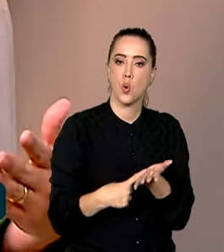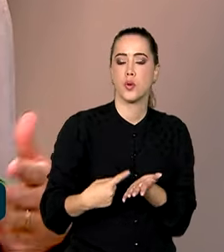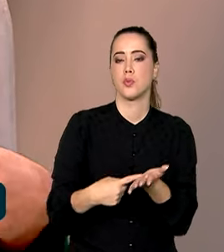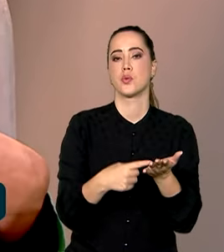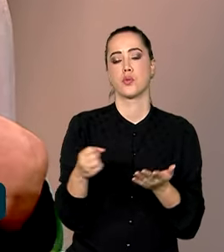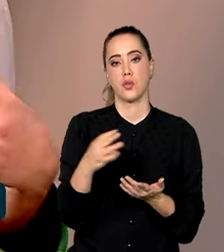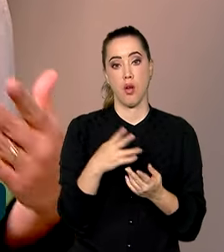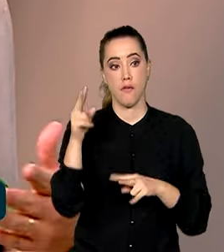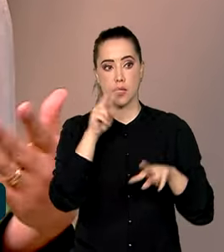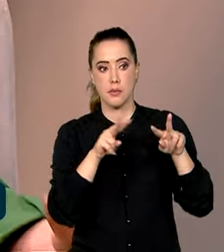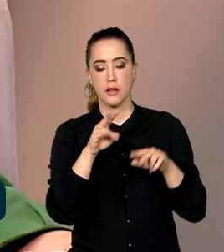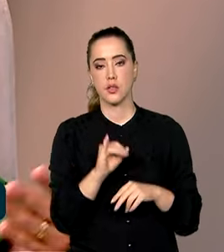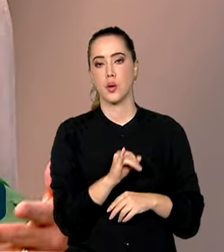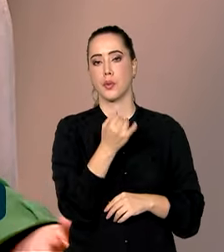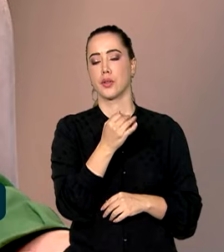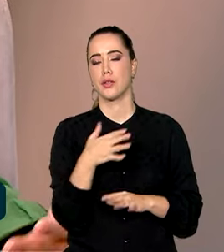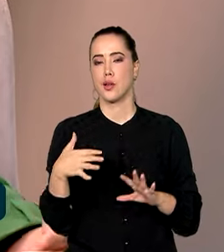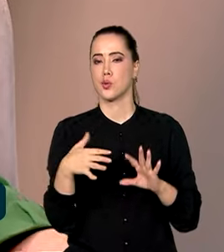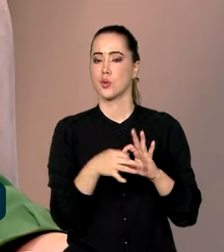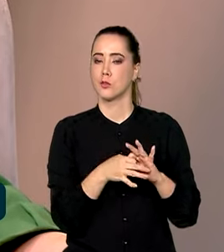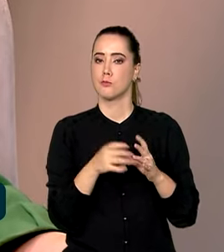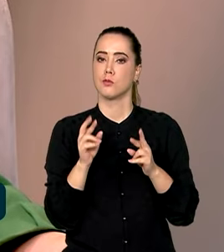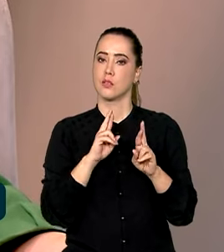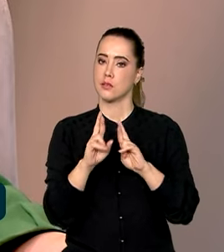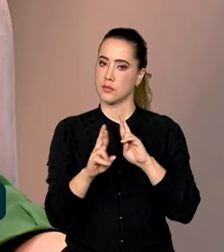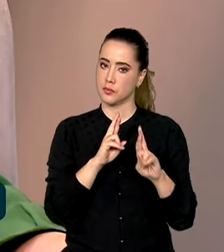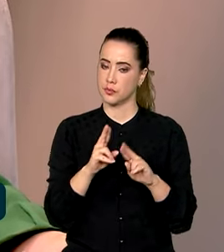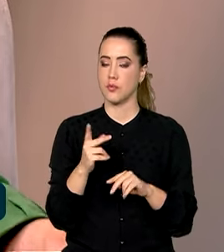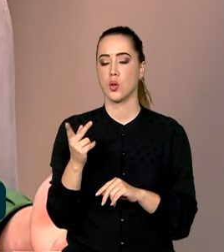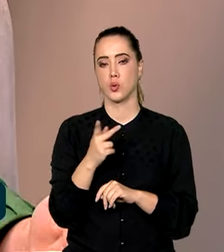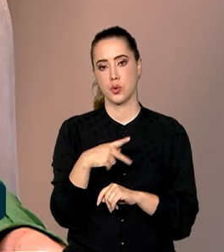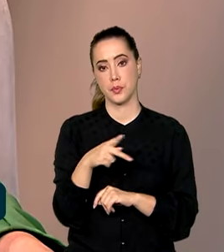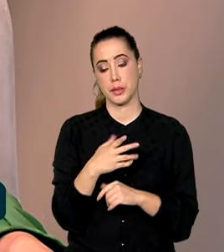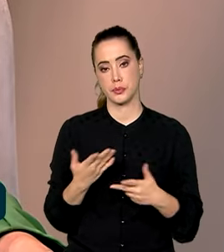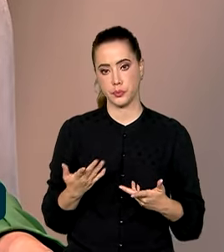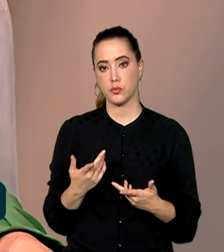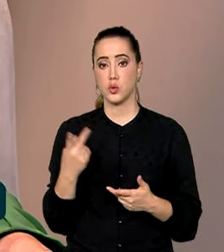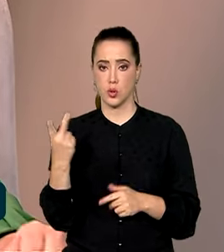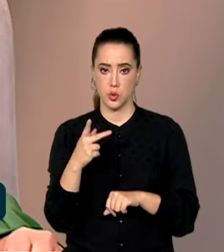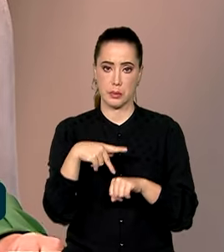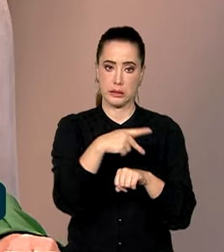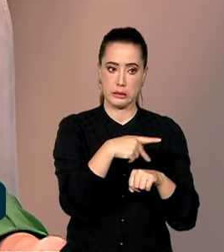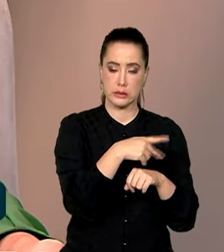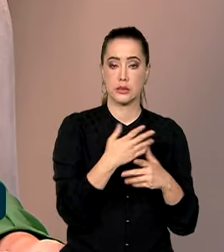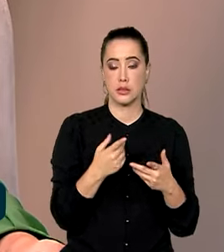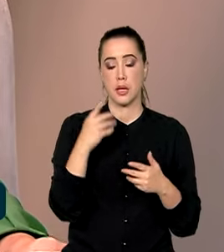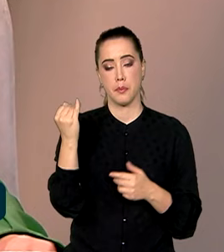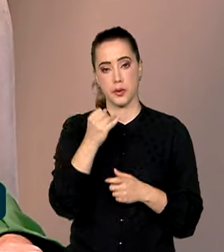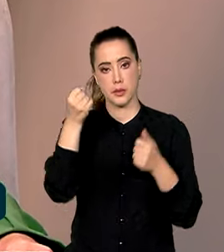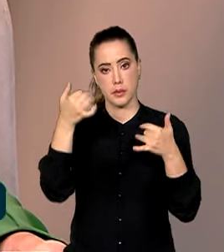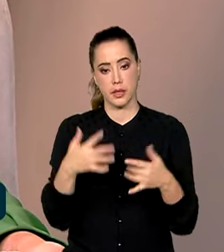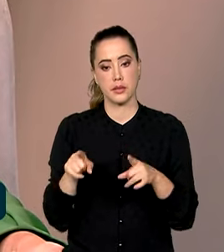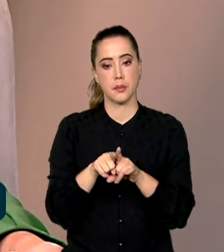visibilidade a oportunidades associadas ao comércio e aos investimentos bilaterais. É muito importante destacar também esse